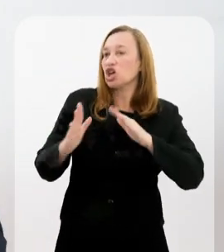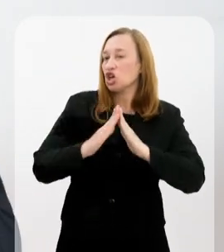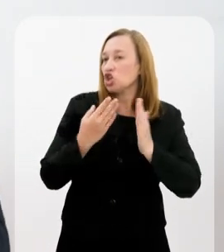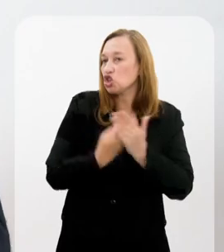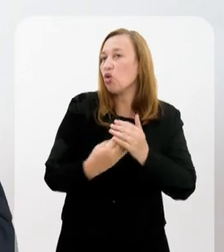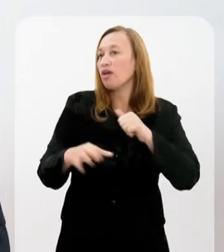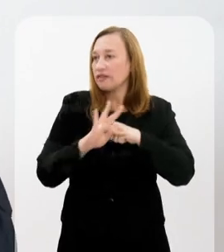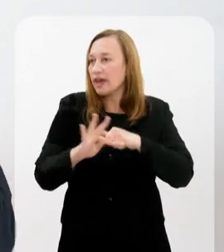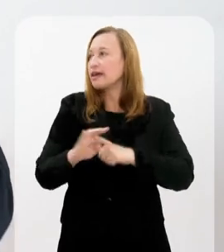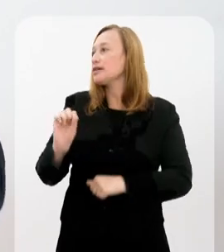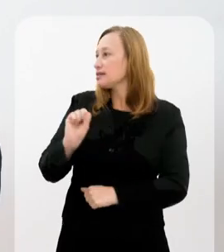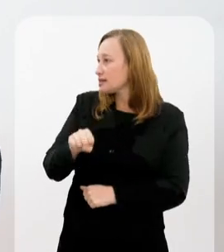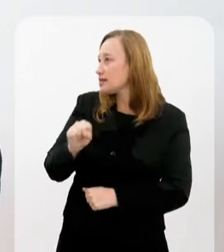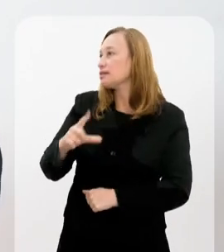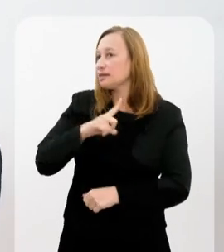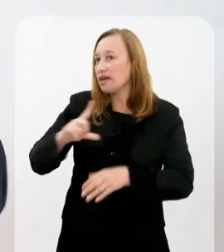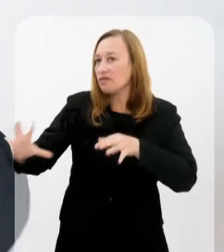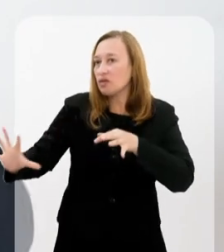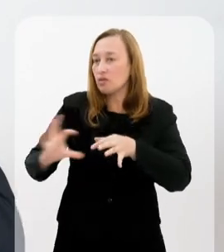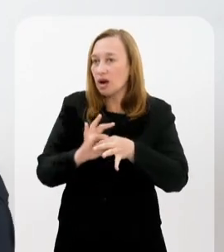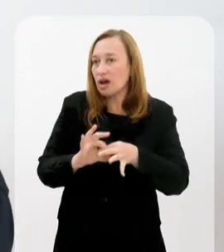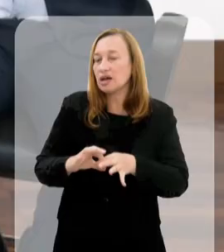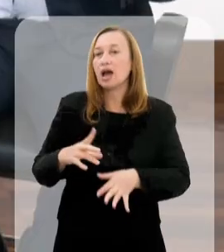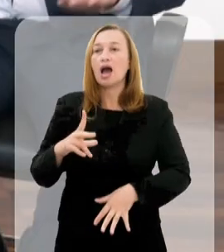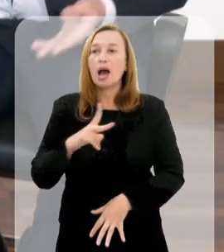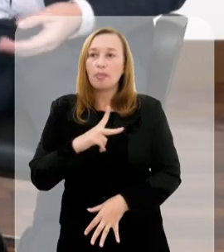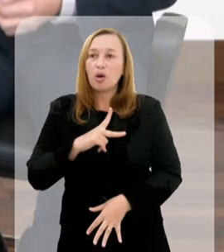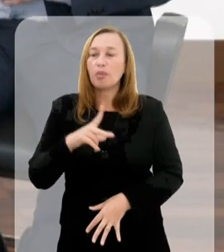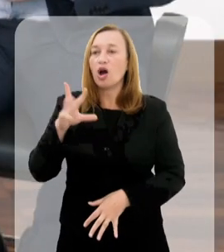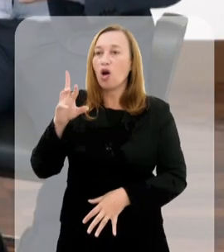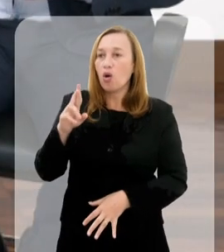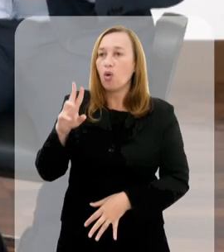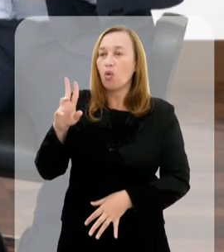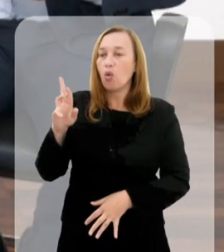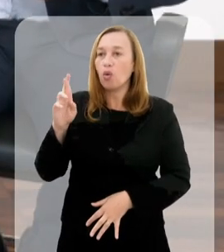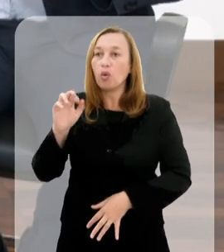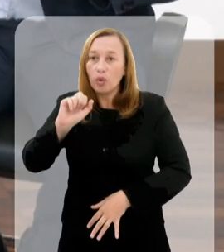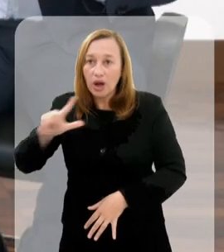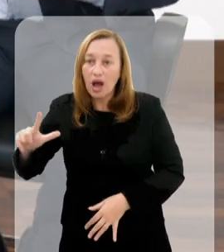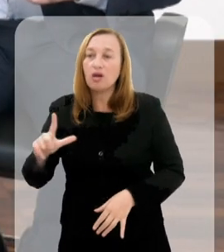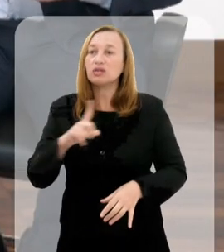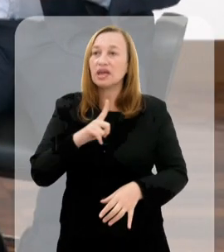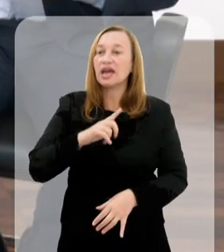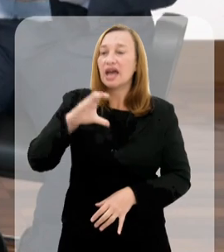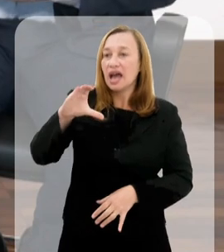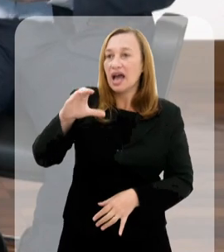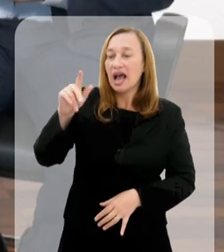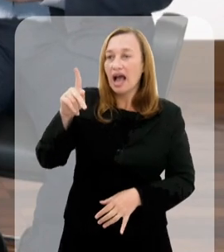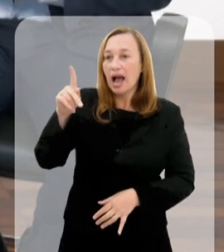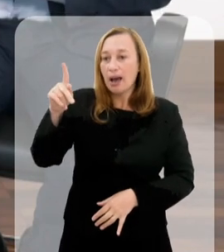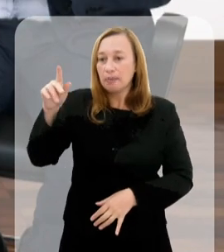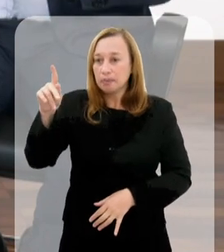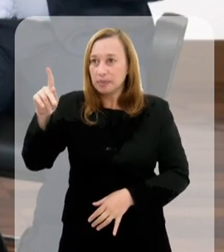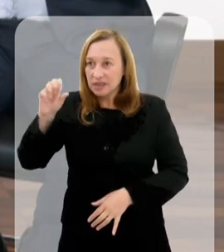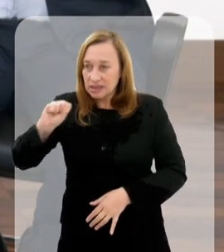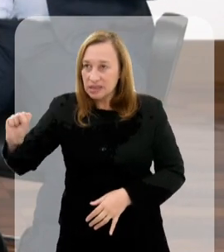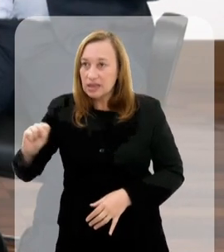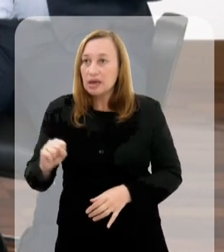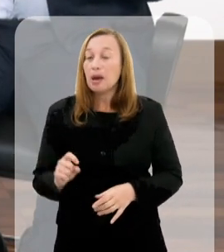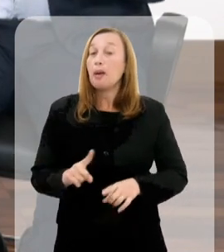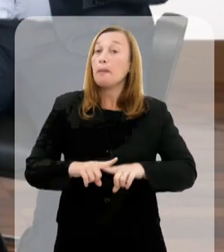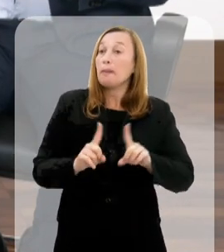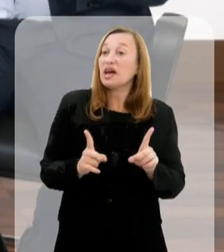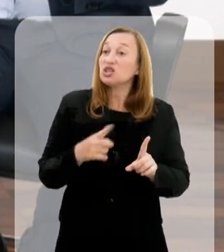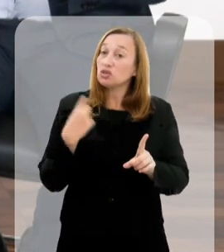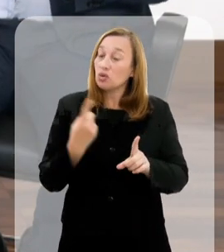tem escola técnica. Tem? Tem universidade que tem escola técnica vinculada, própria rural, tem os CAPs, os colégios de aplicação. Mas a